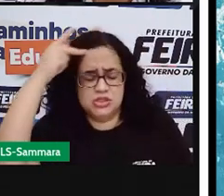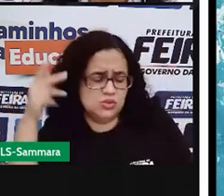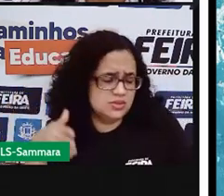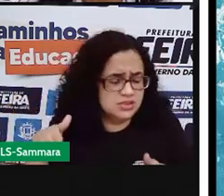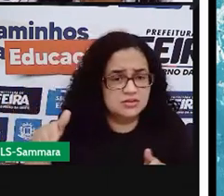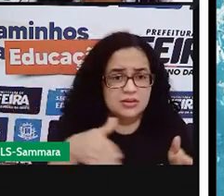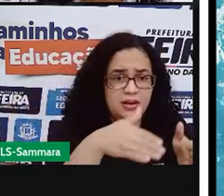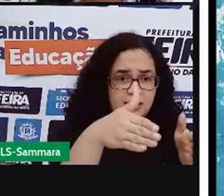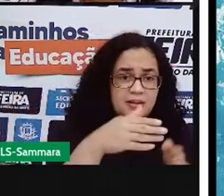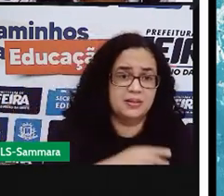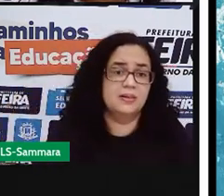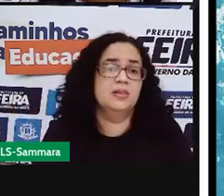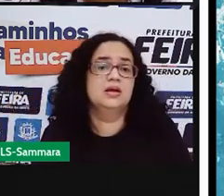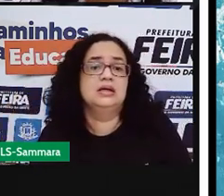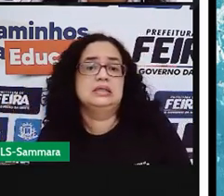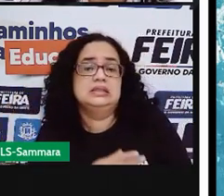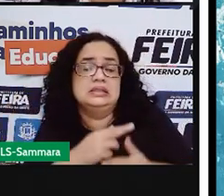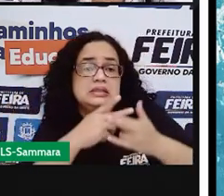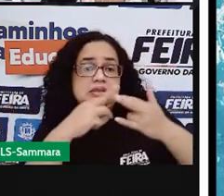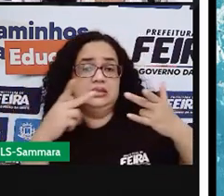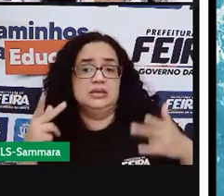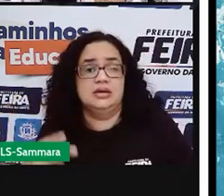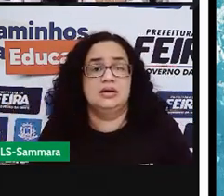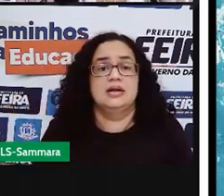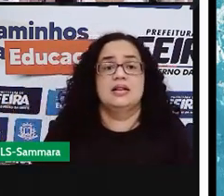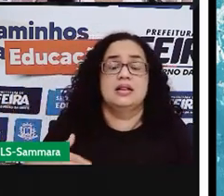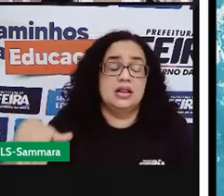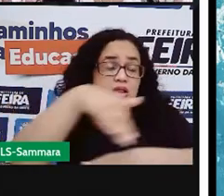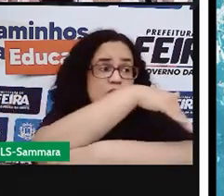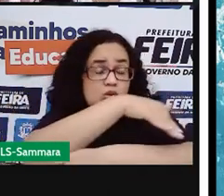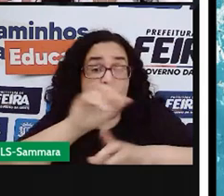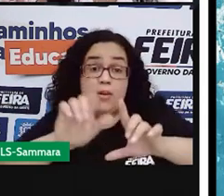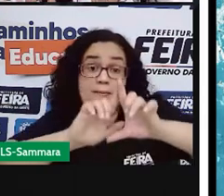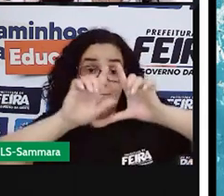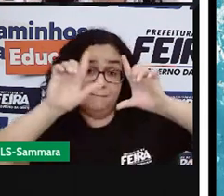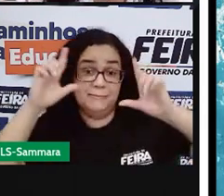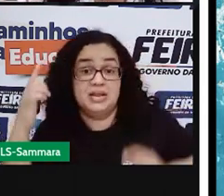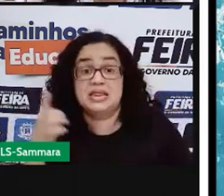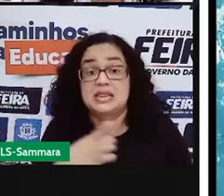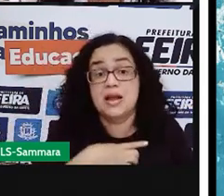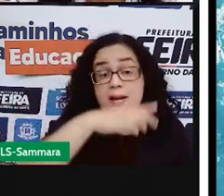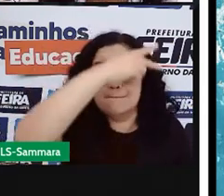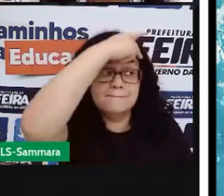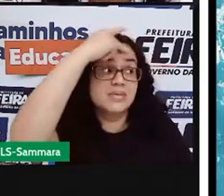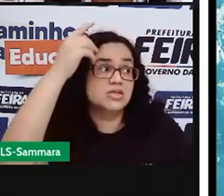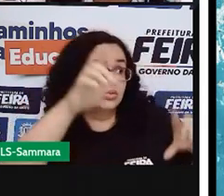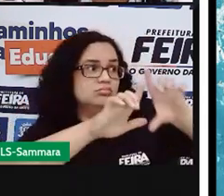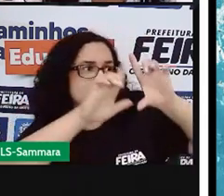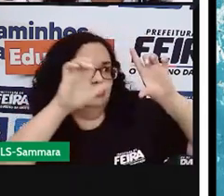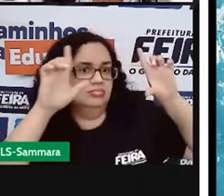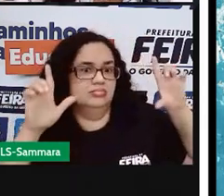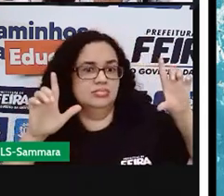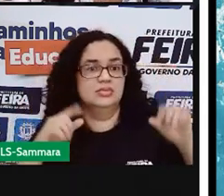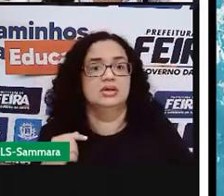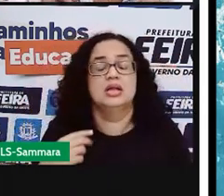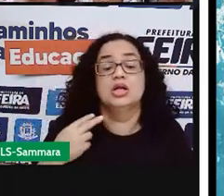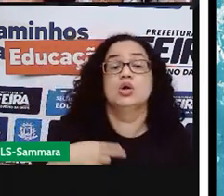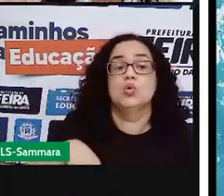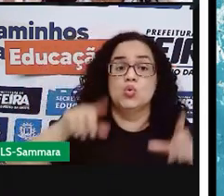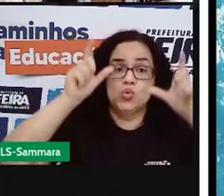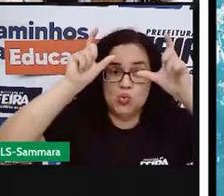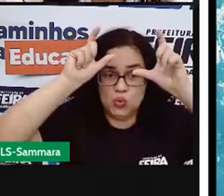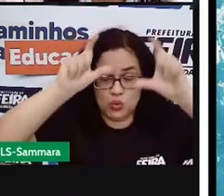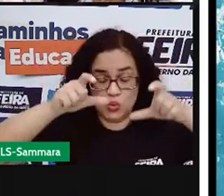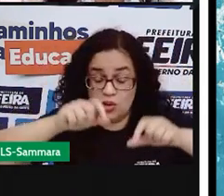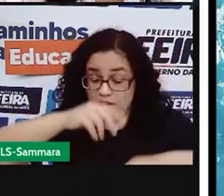passar. onde tem poucos trânsitos. O objetivo é chamar a atenção do público. Então, tem que estar num local